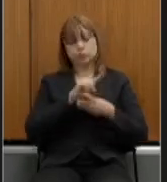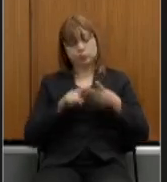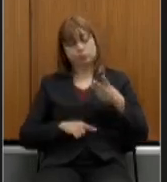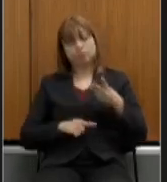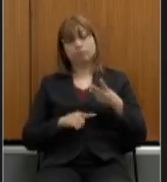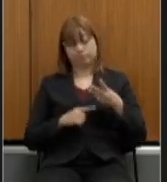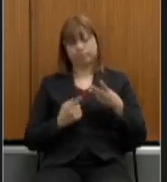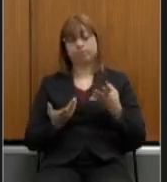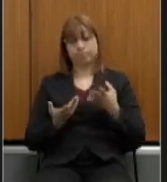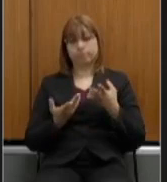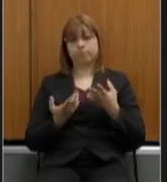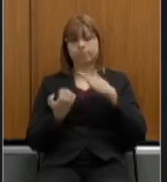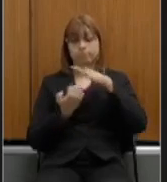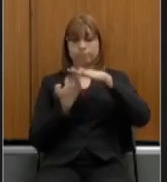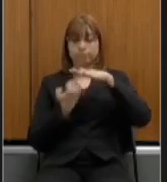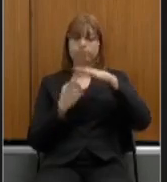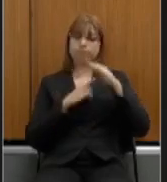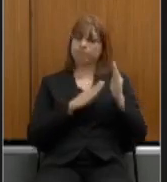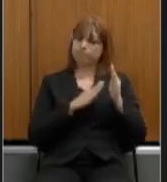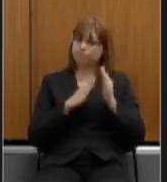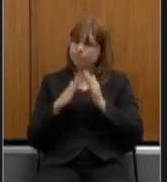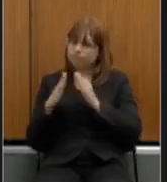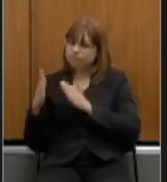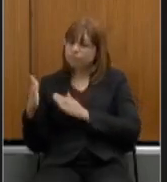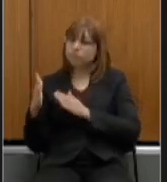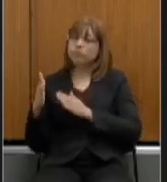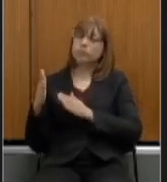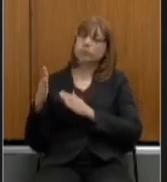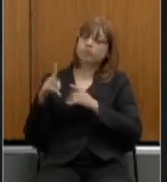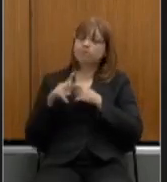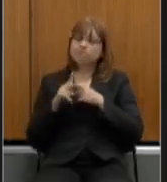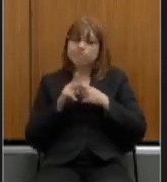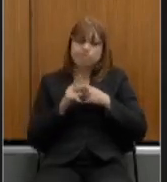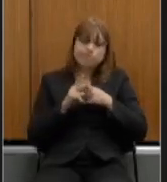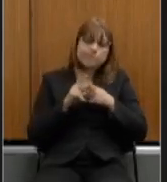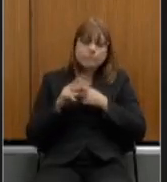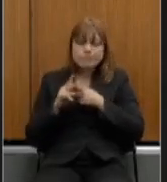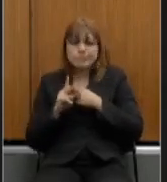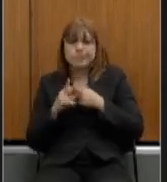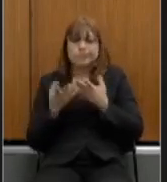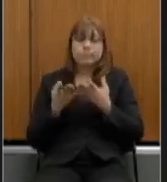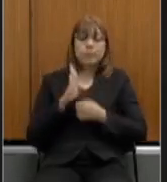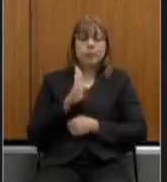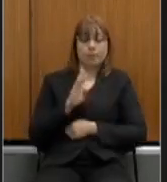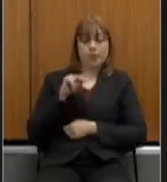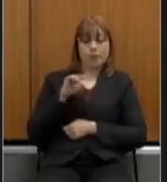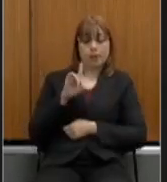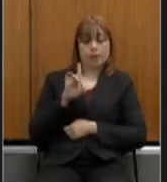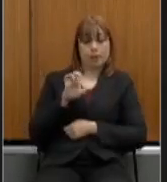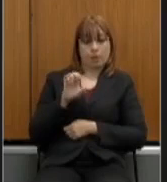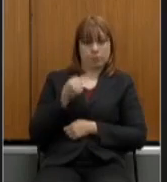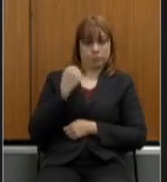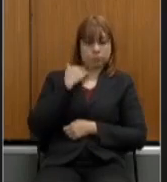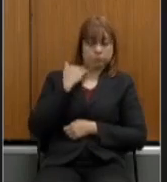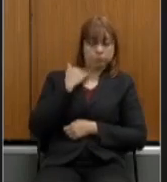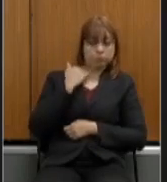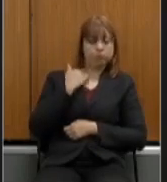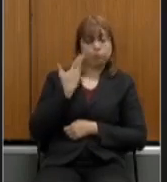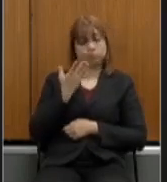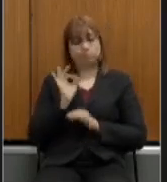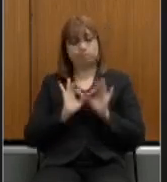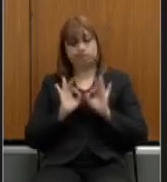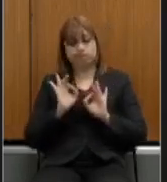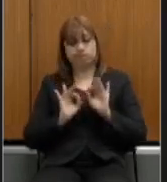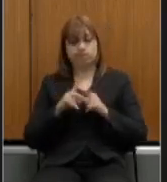sofrendo um processo de modelagem que o BNDES está fazendo para que elas